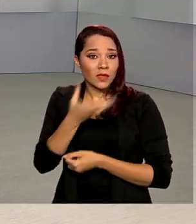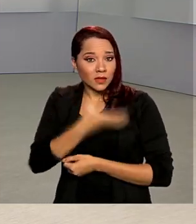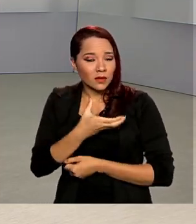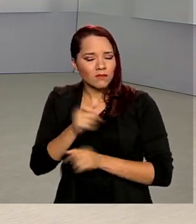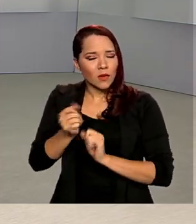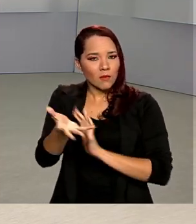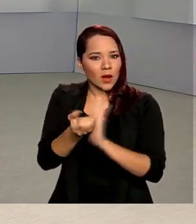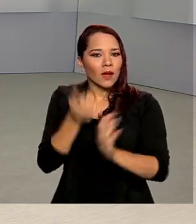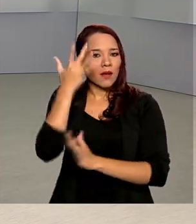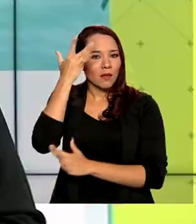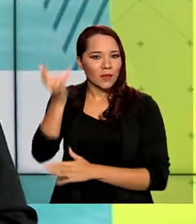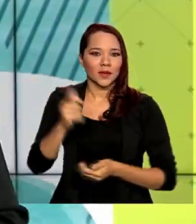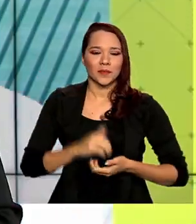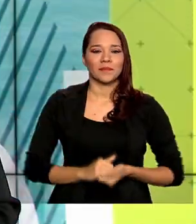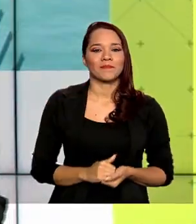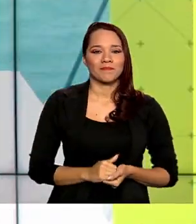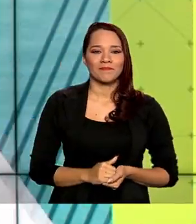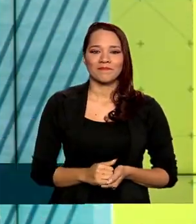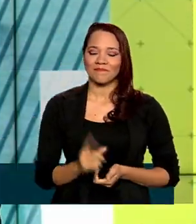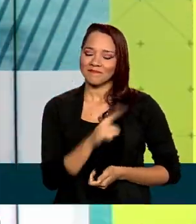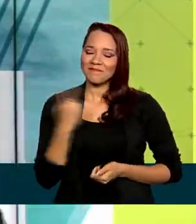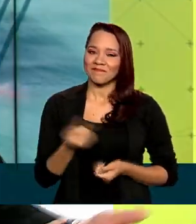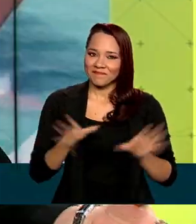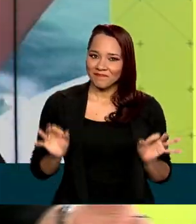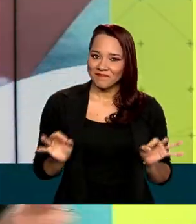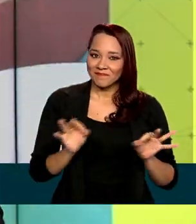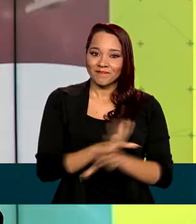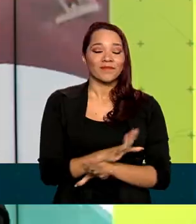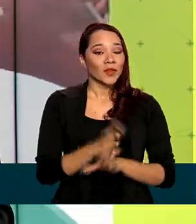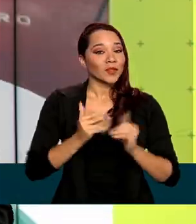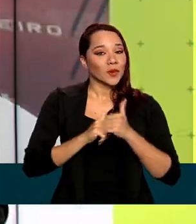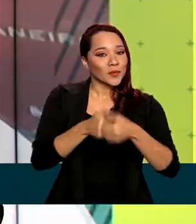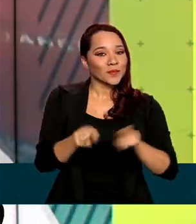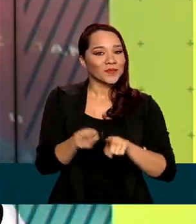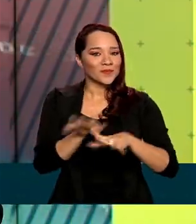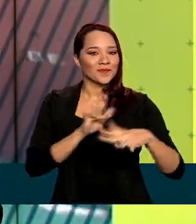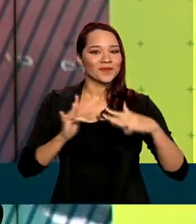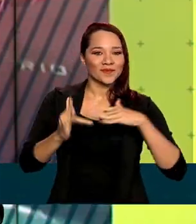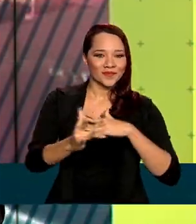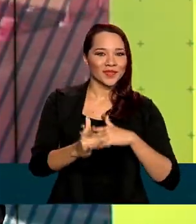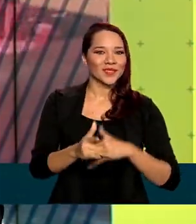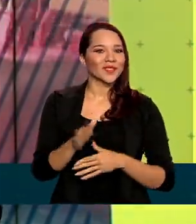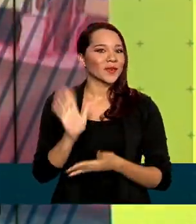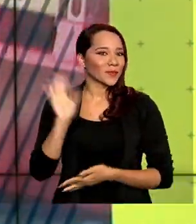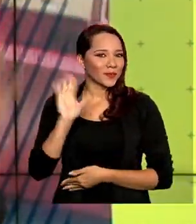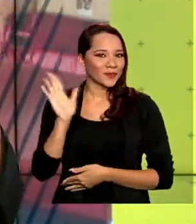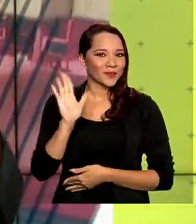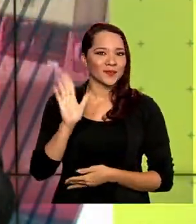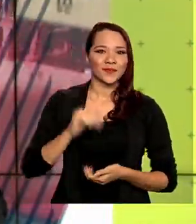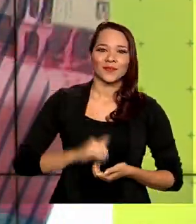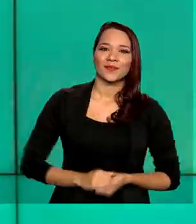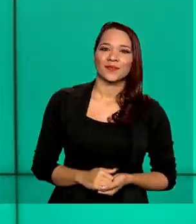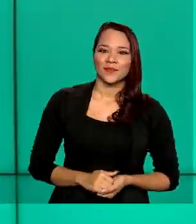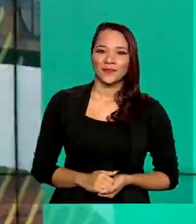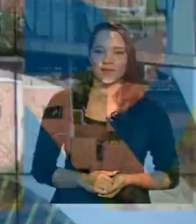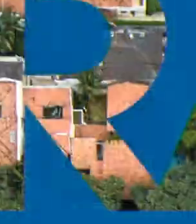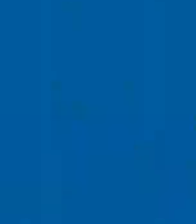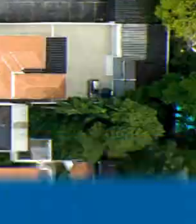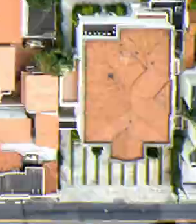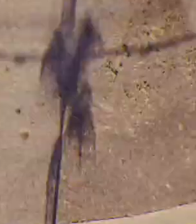auxílio amanhã. A gente fica por aqui. Nos acompanhe também pelas redes sociais. Até a próxima edição. Tchau, tchau.